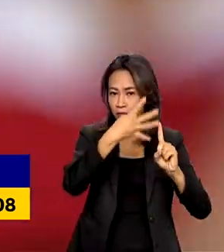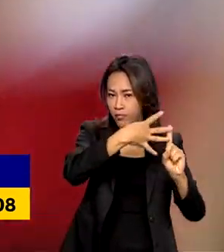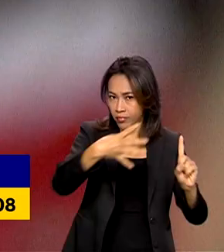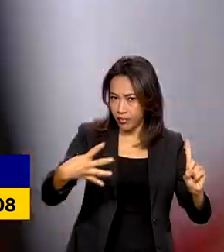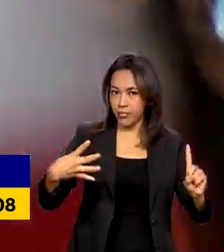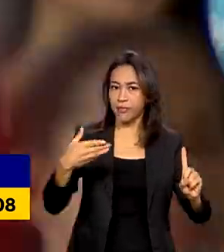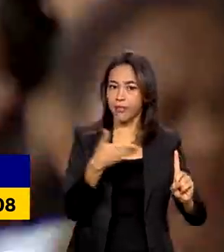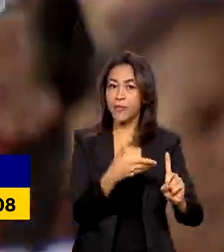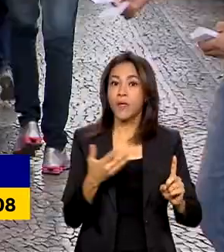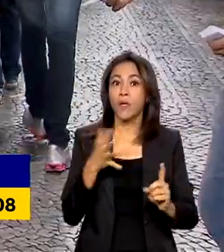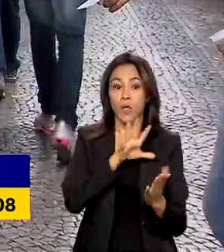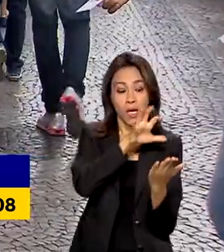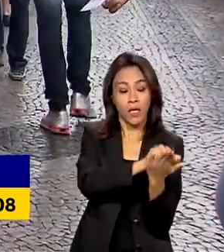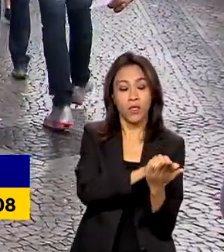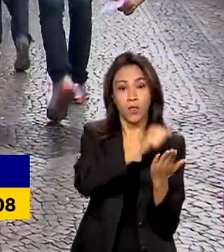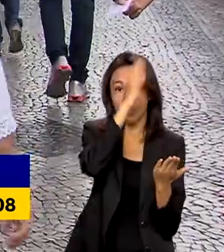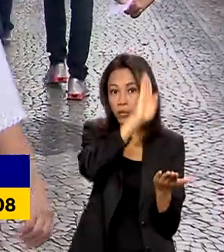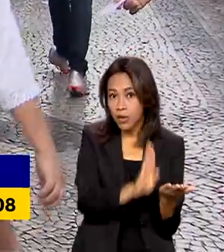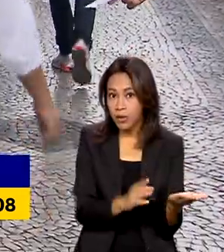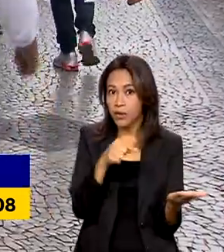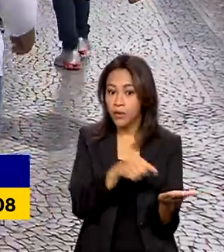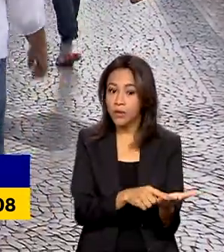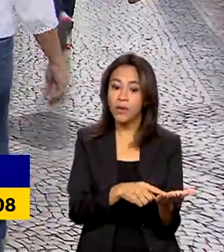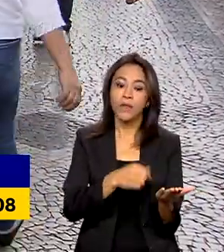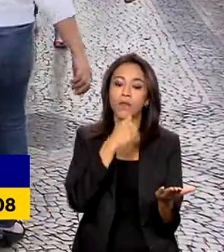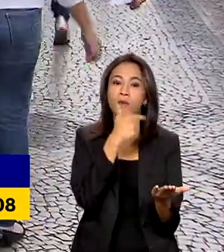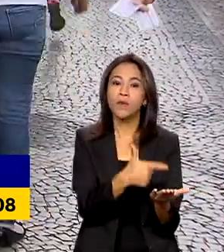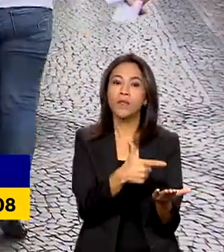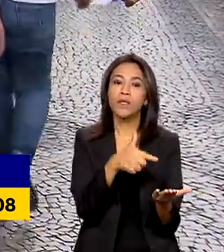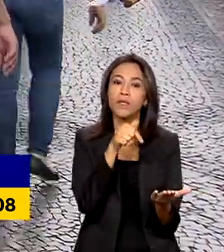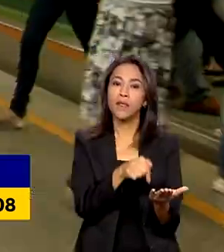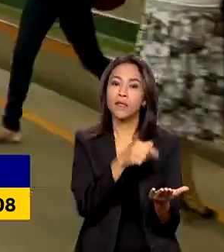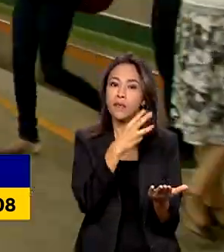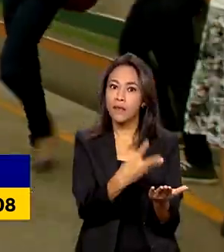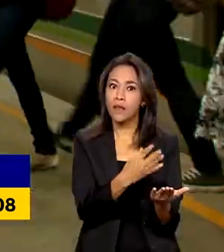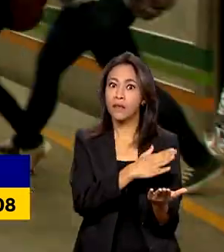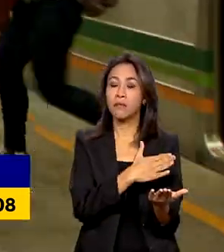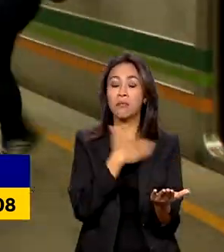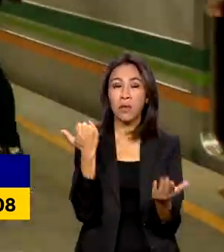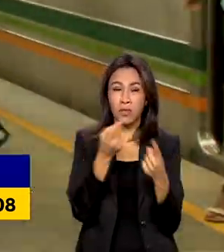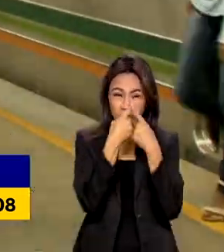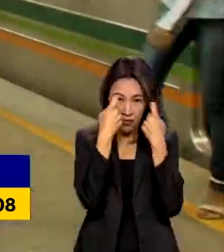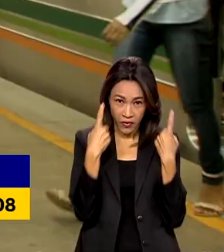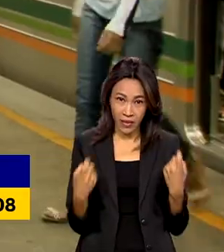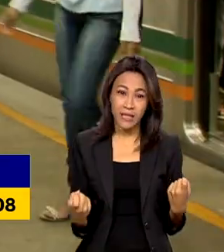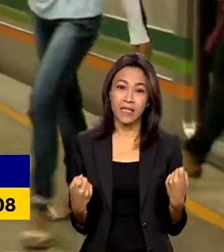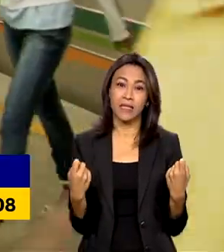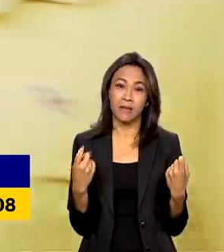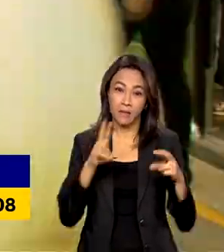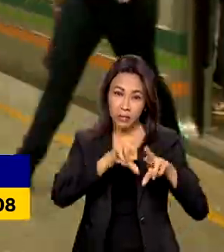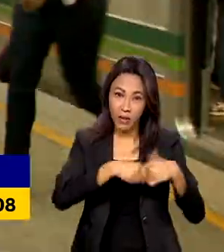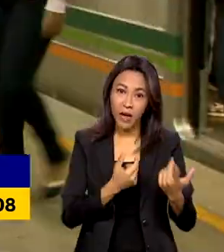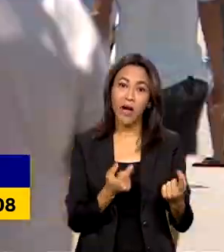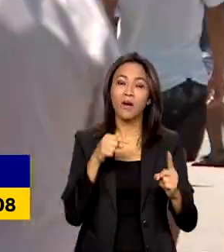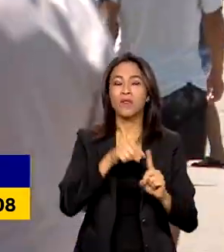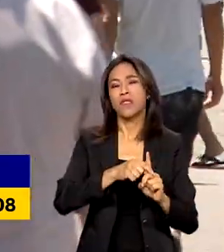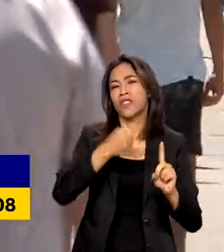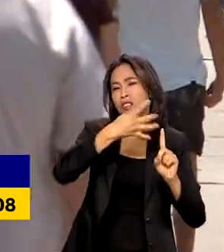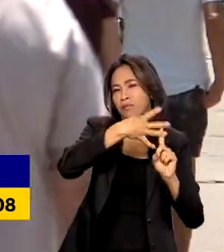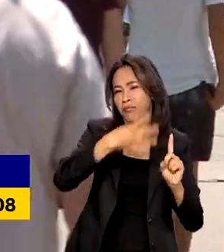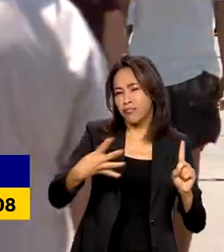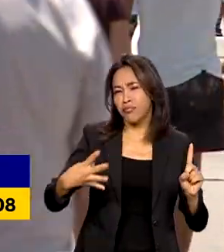o país registrou 273 mortes violentas por LGBTIfobia. Travestis,